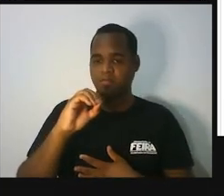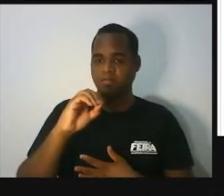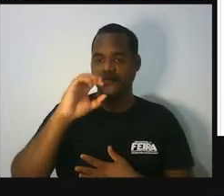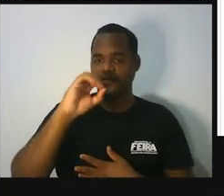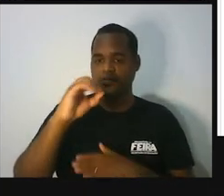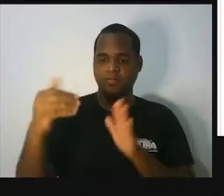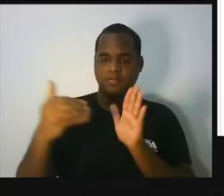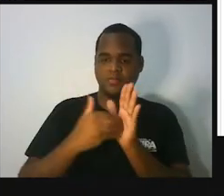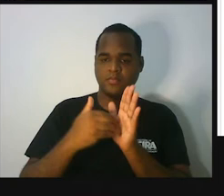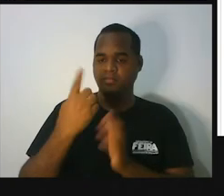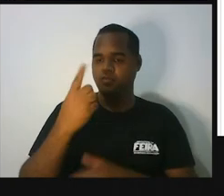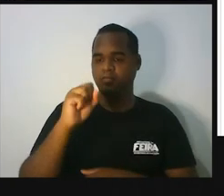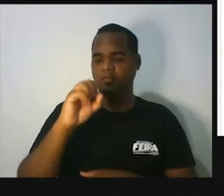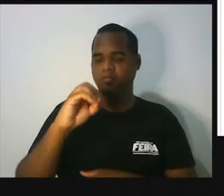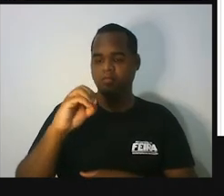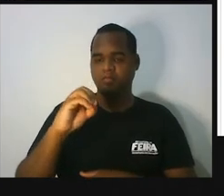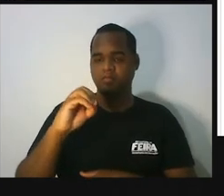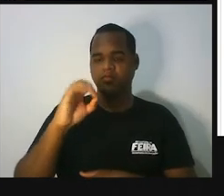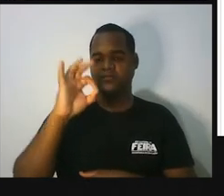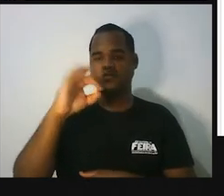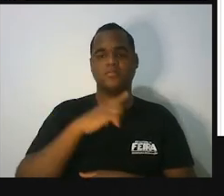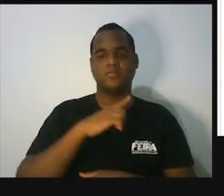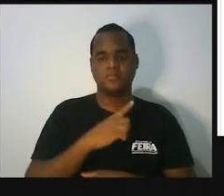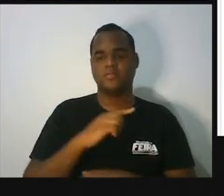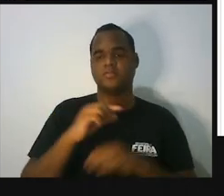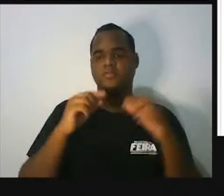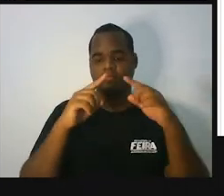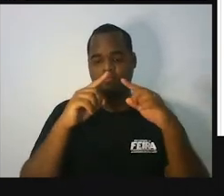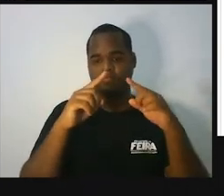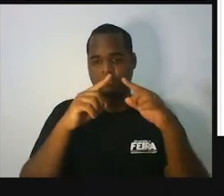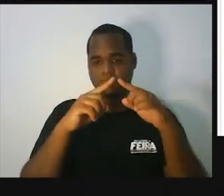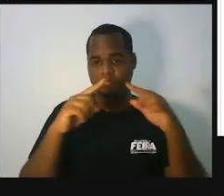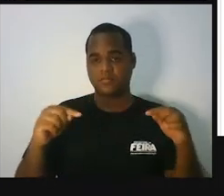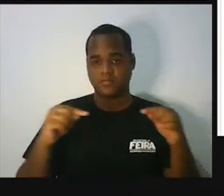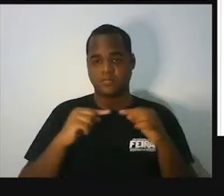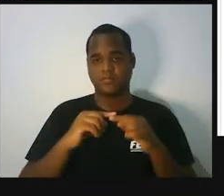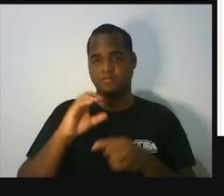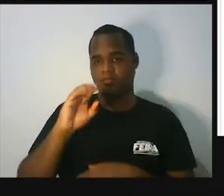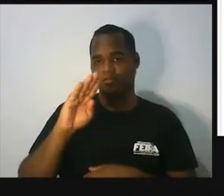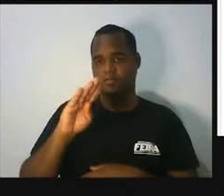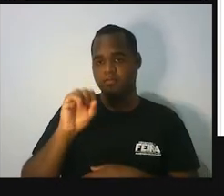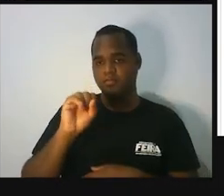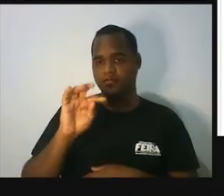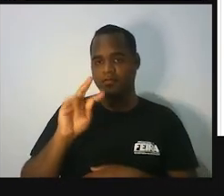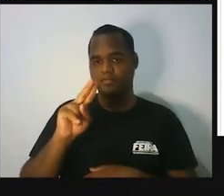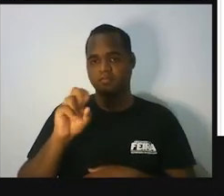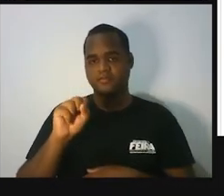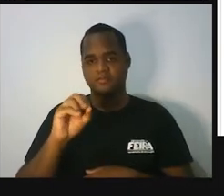180 graus. O triângulo obtuso desse aqui é esse aqui. Opa!